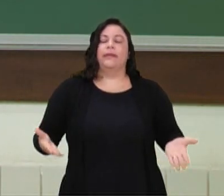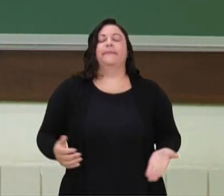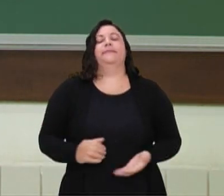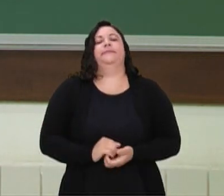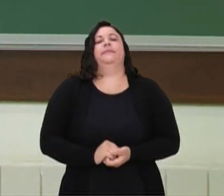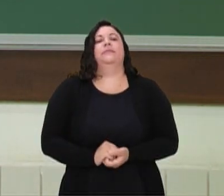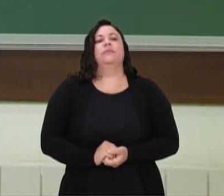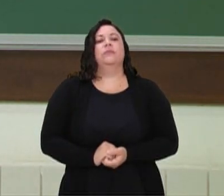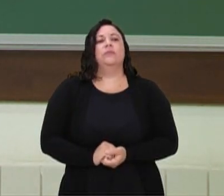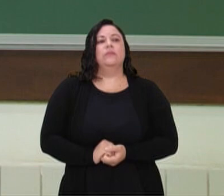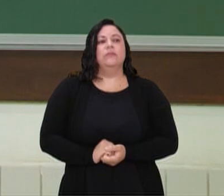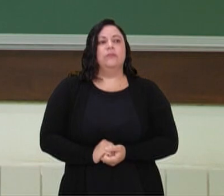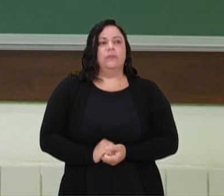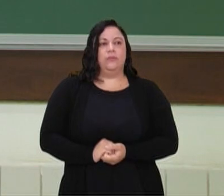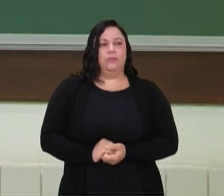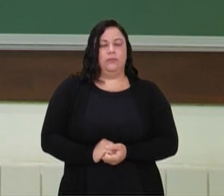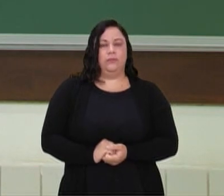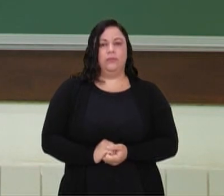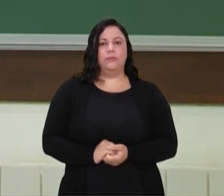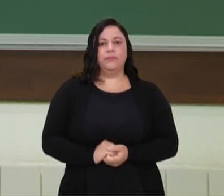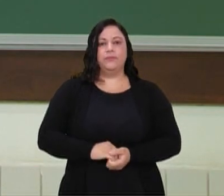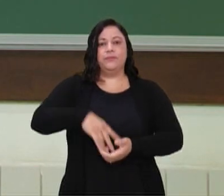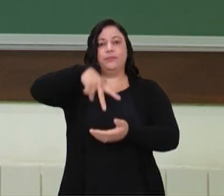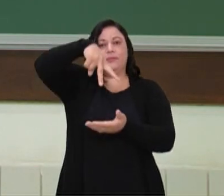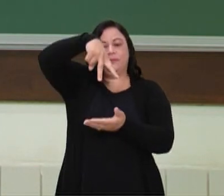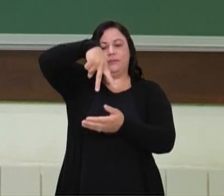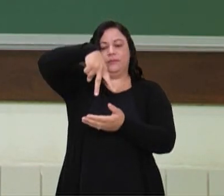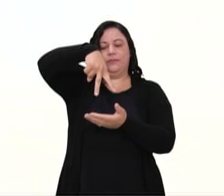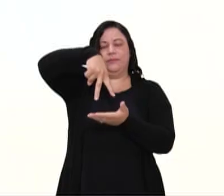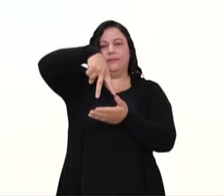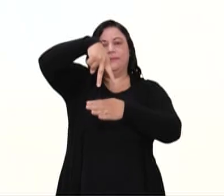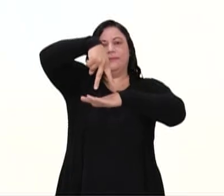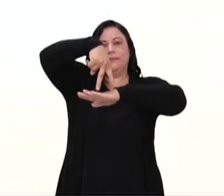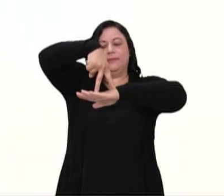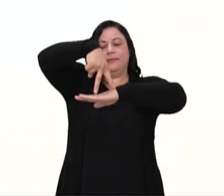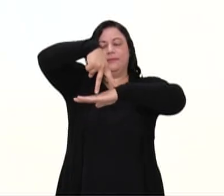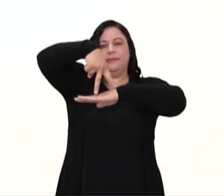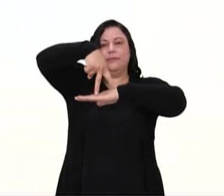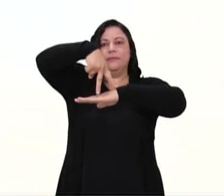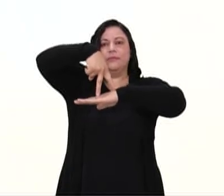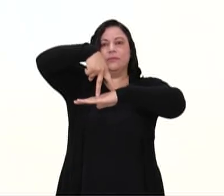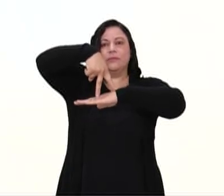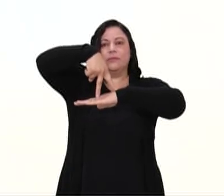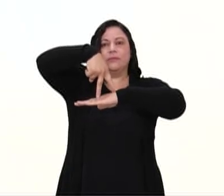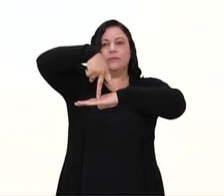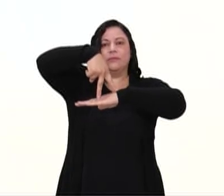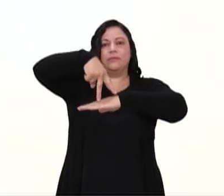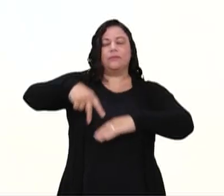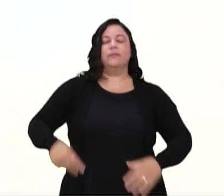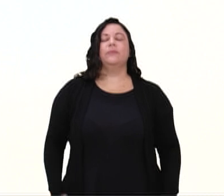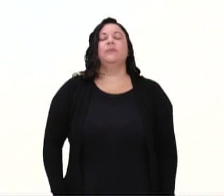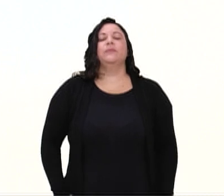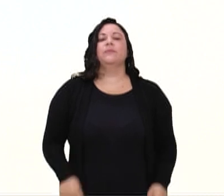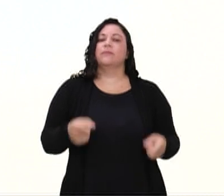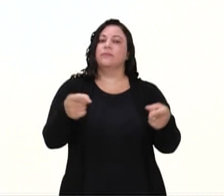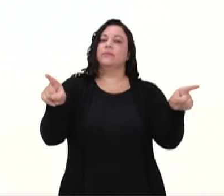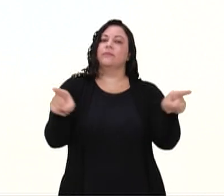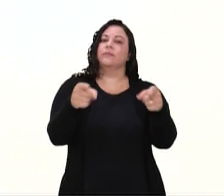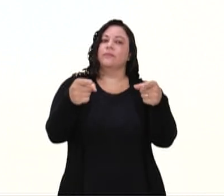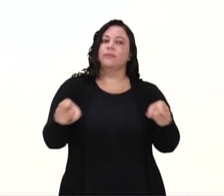procure colocar as suas pernas, os seus pés paralelos, tá? Então, eu vou soltar a música aqui para a gente iniciar.